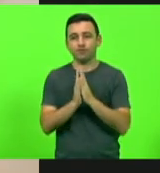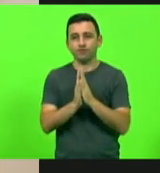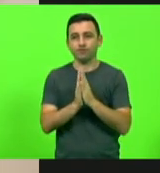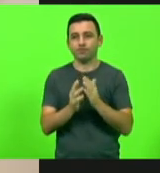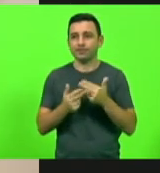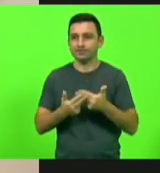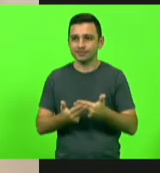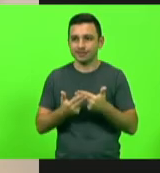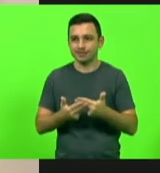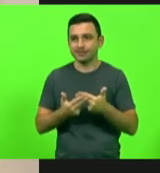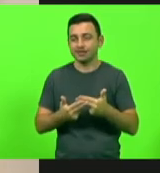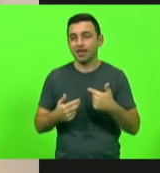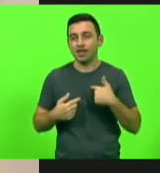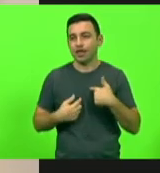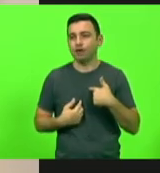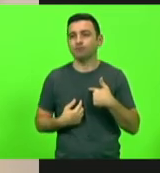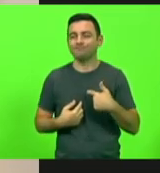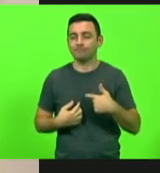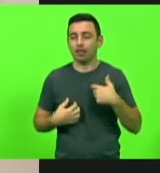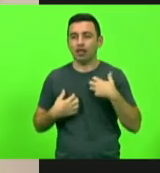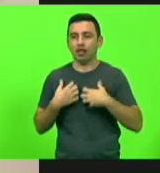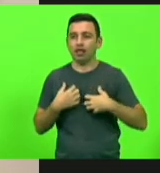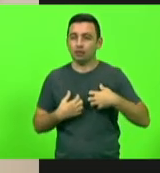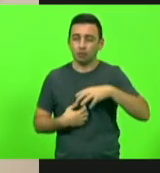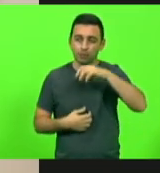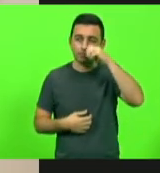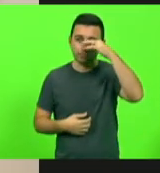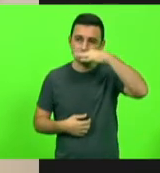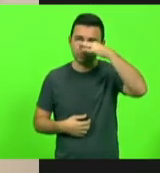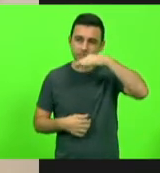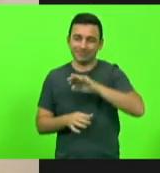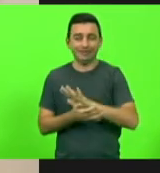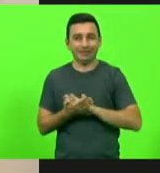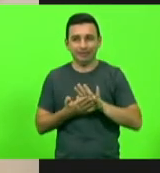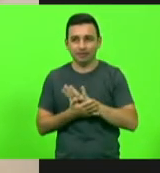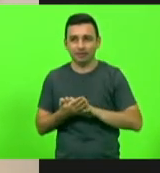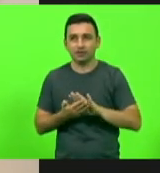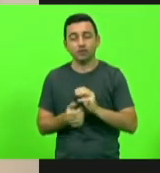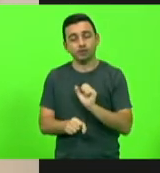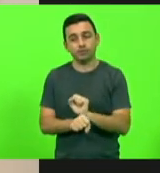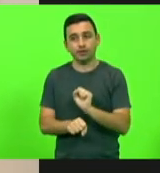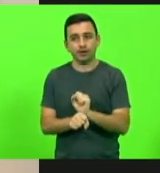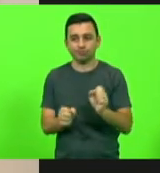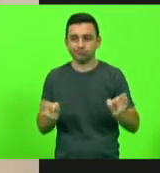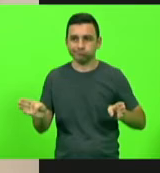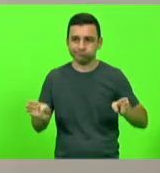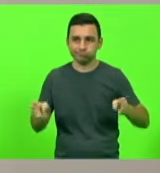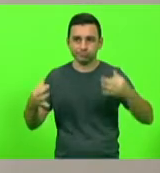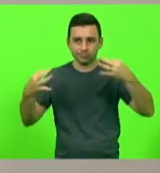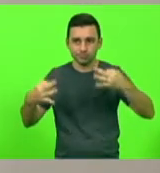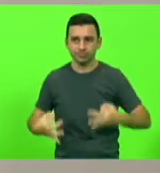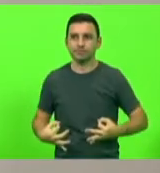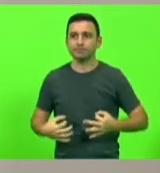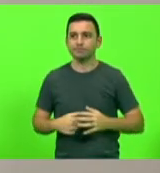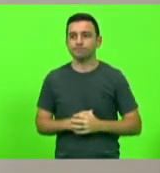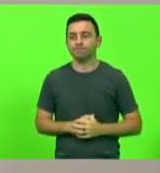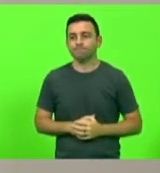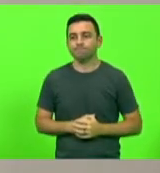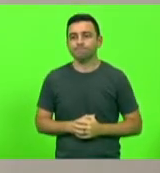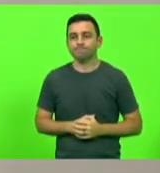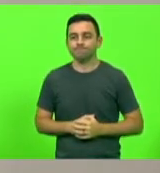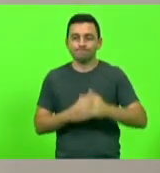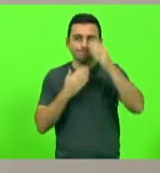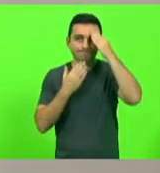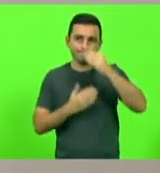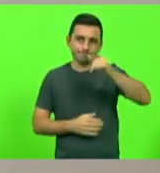porém, nós vamos respeitar esse período, essa janela. Forte abraço e obrigado à mesa. Obrigado, deputado Sargento